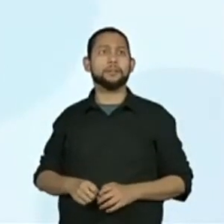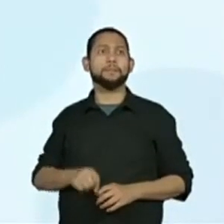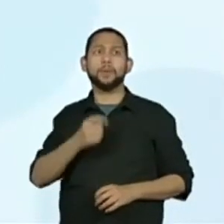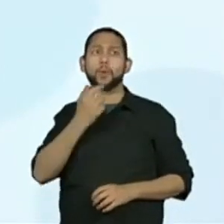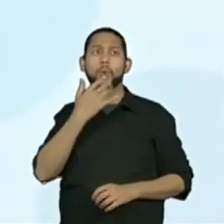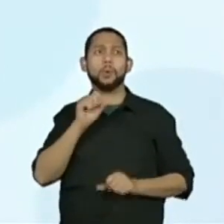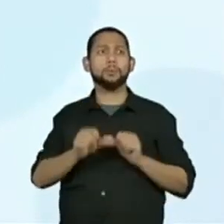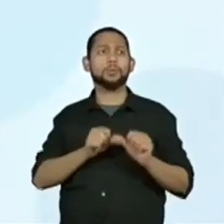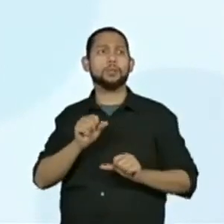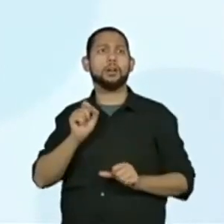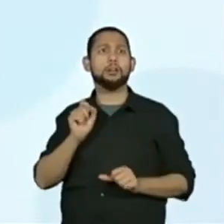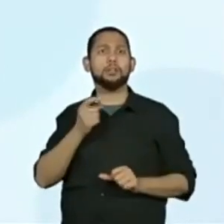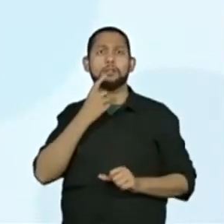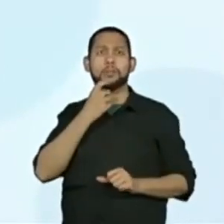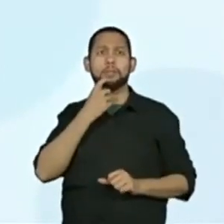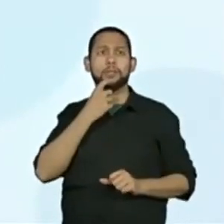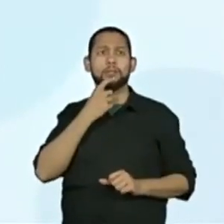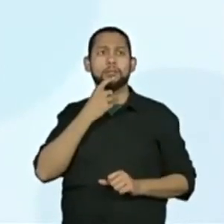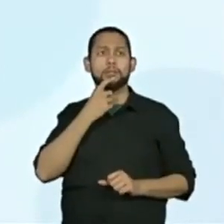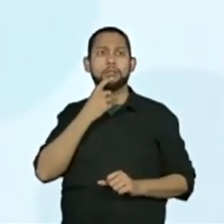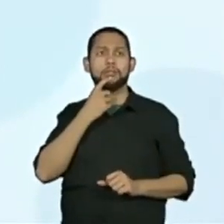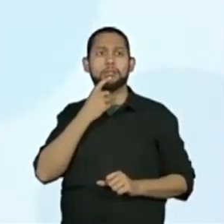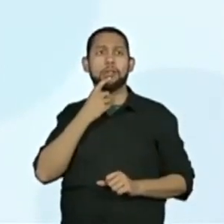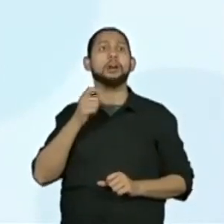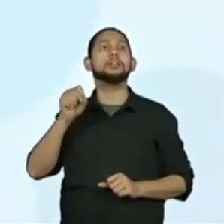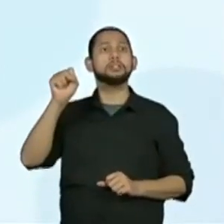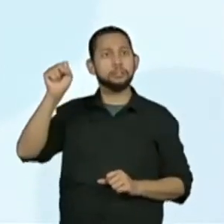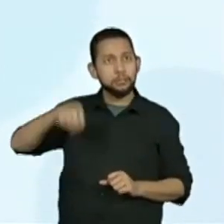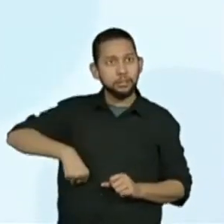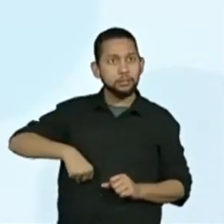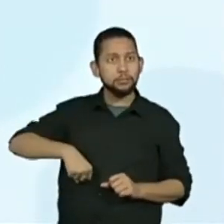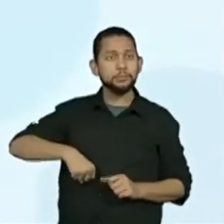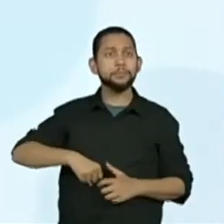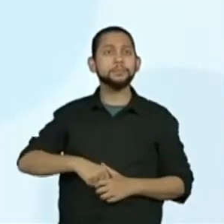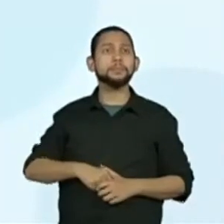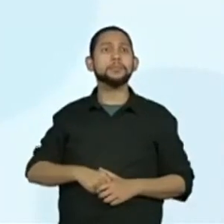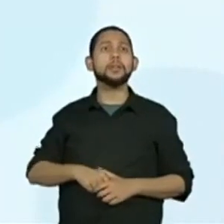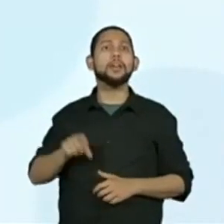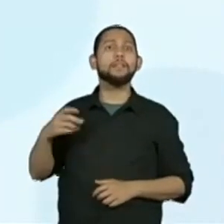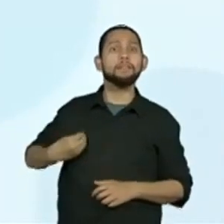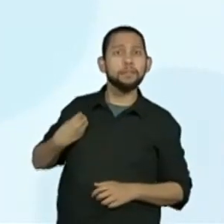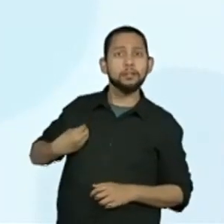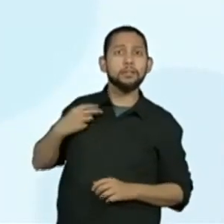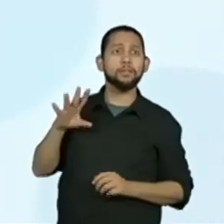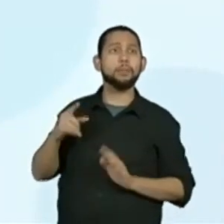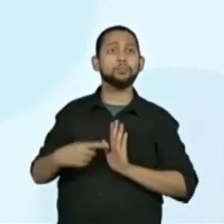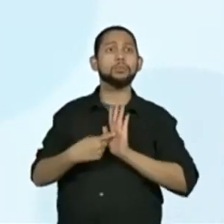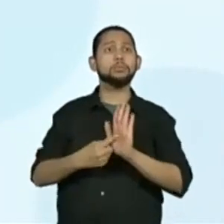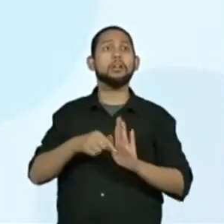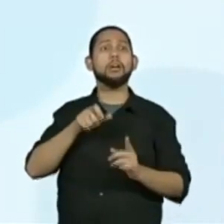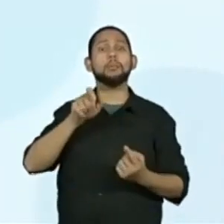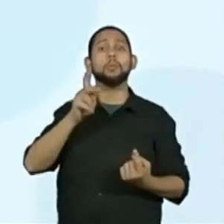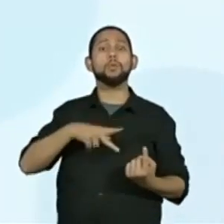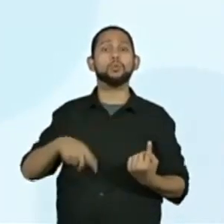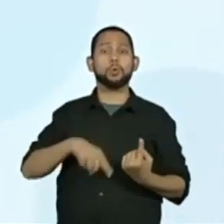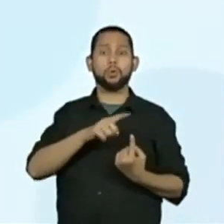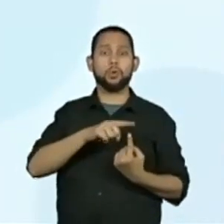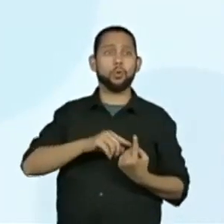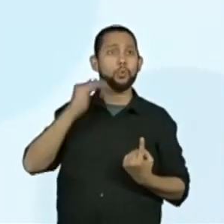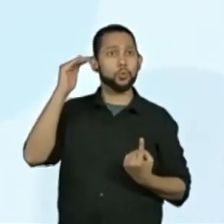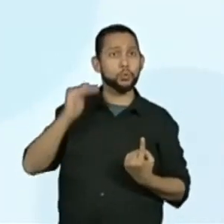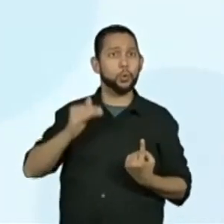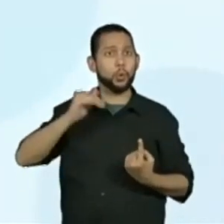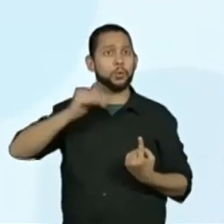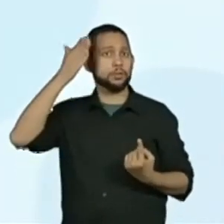caneta. Não adianta, eu gosto de escrever. Ó, sim. As biografias serão apresentadas pelas professoras Joyce,